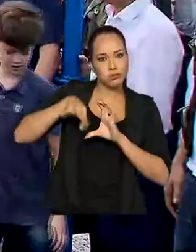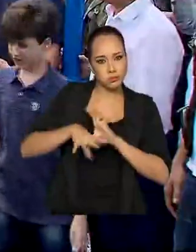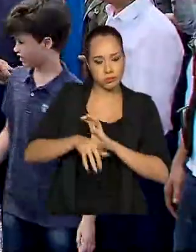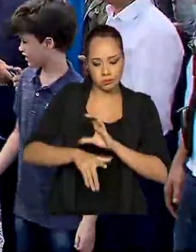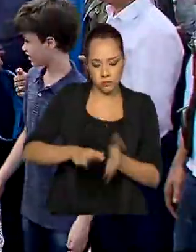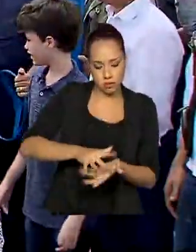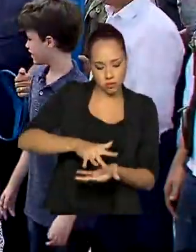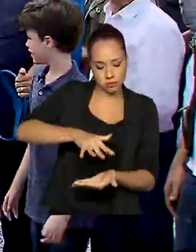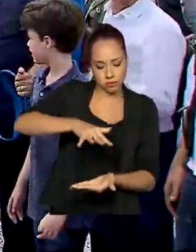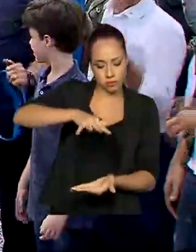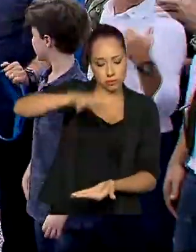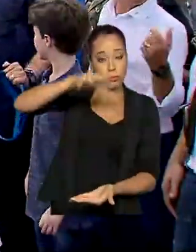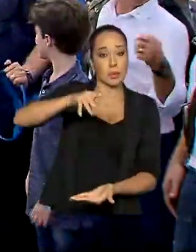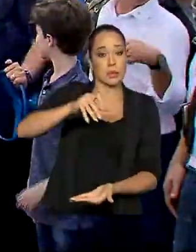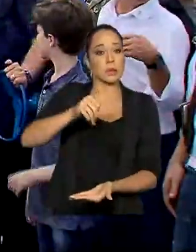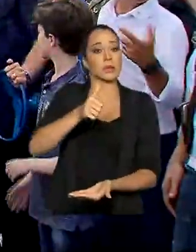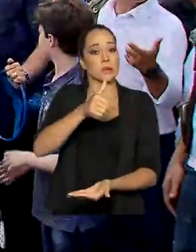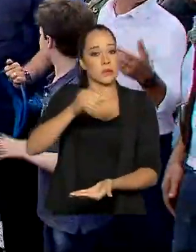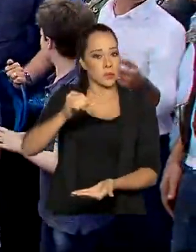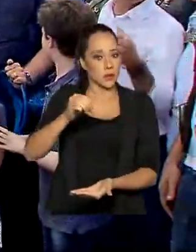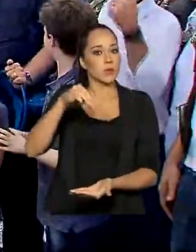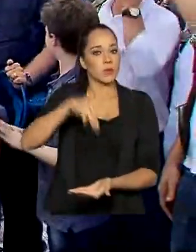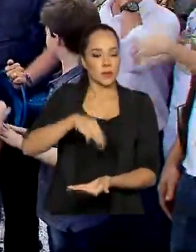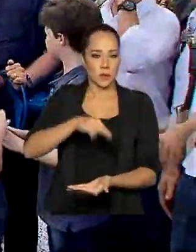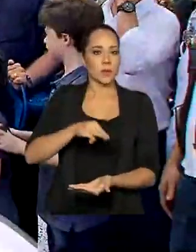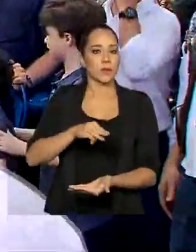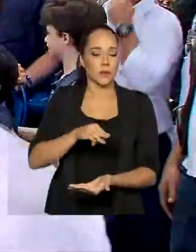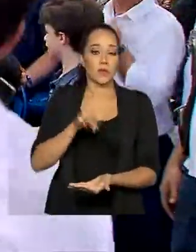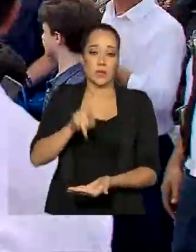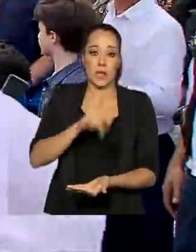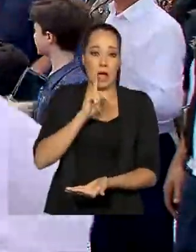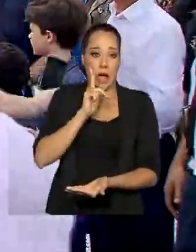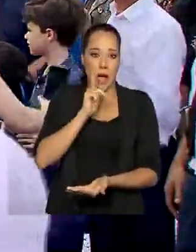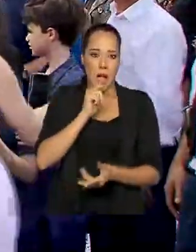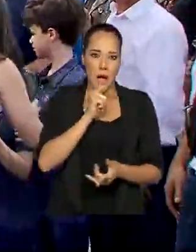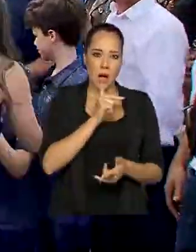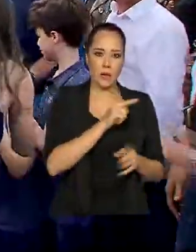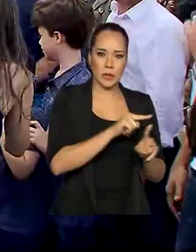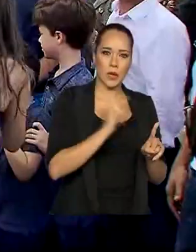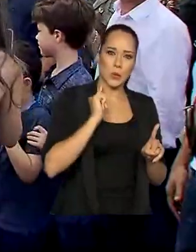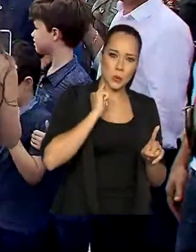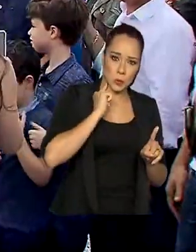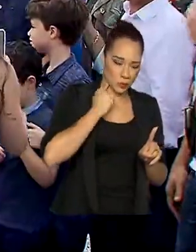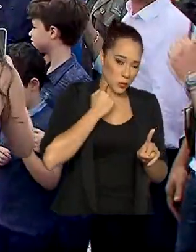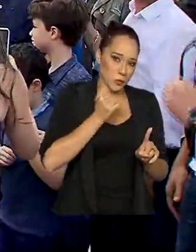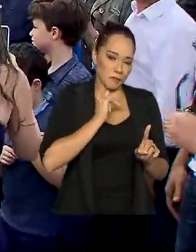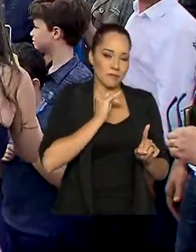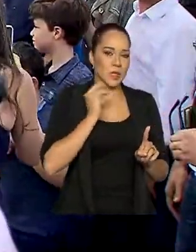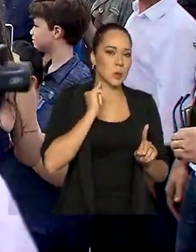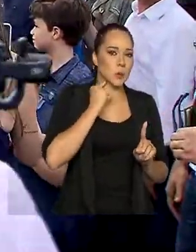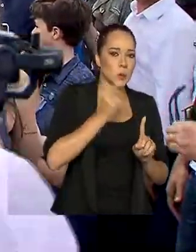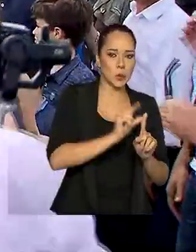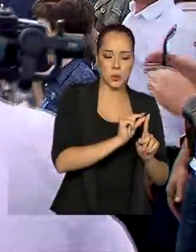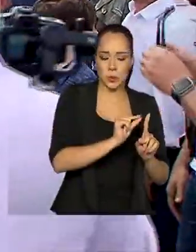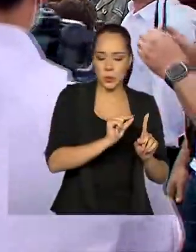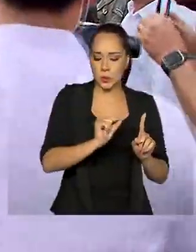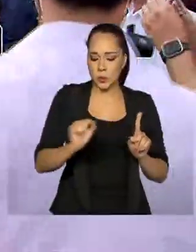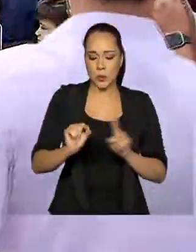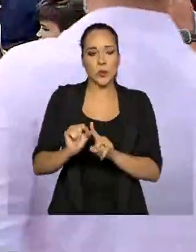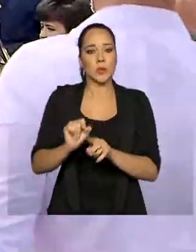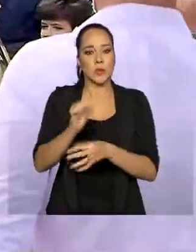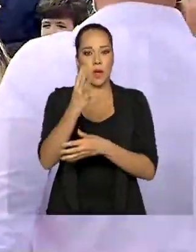Considerando então que a água captada é bruta, passa por esta estação com uma dupla